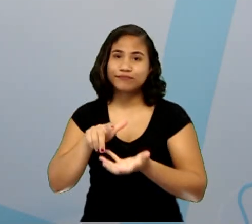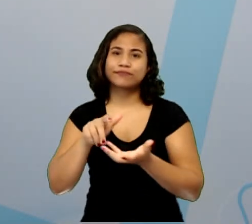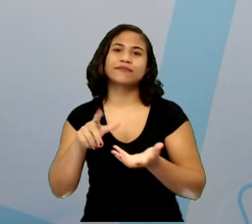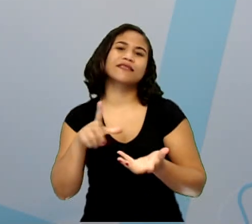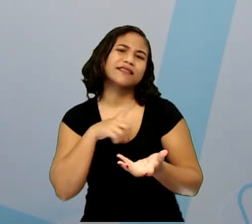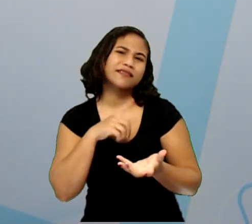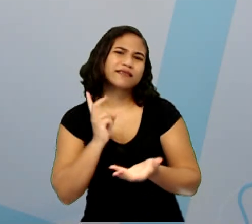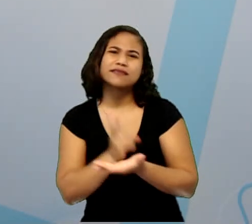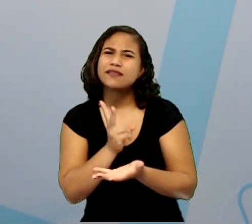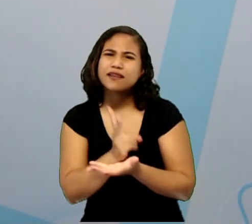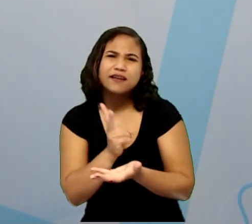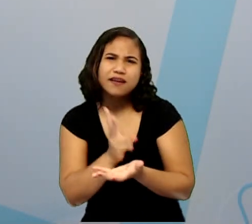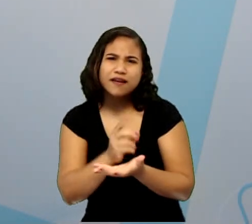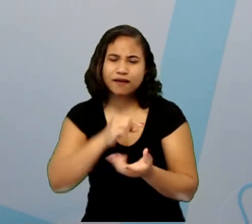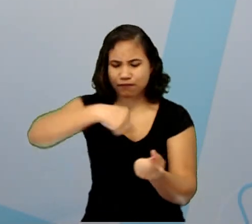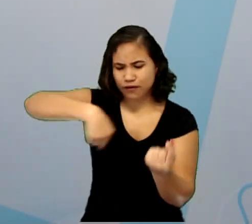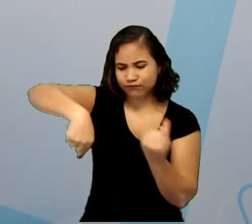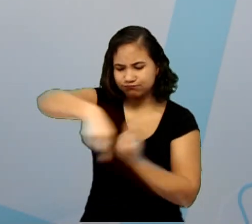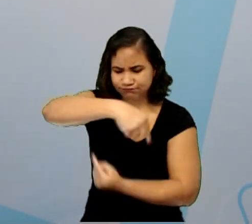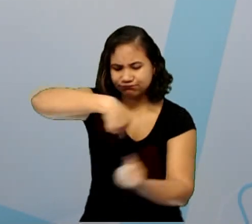fica em ciclo.